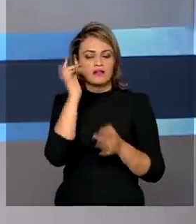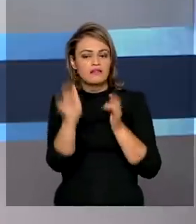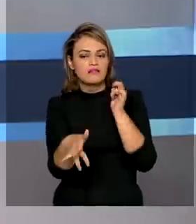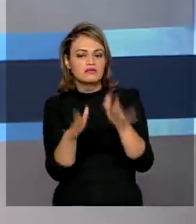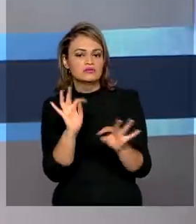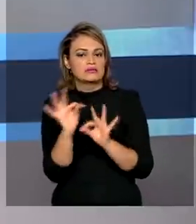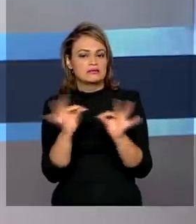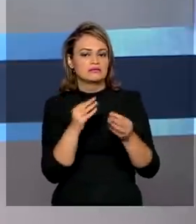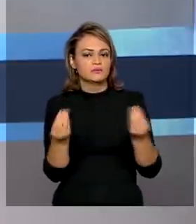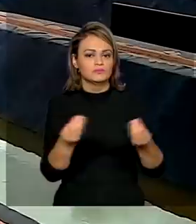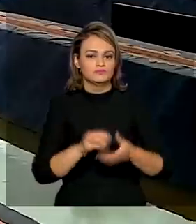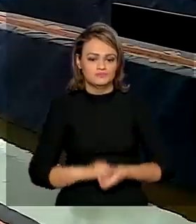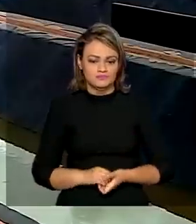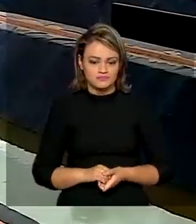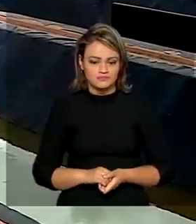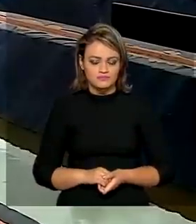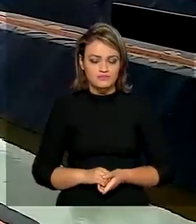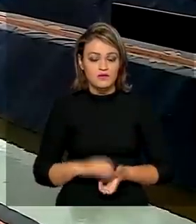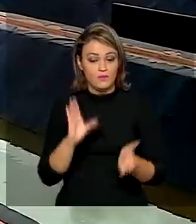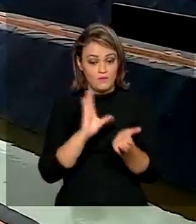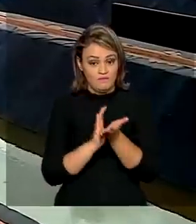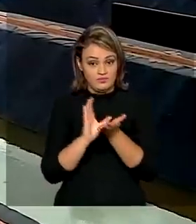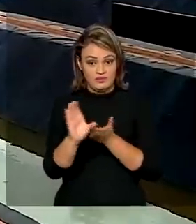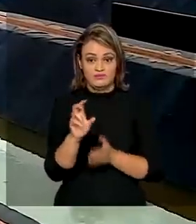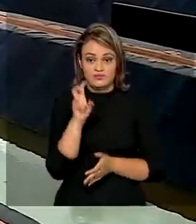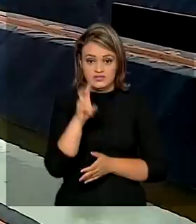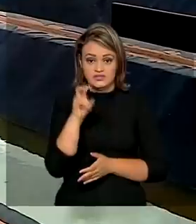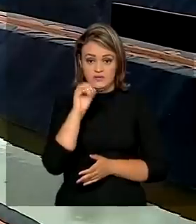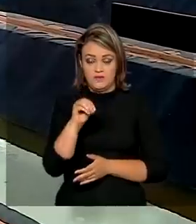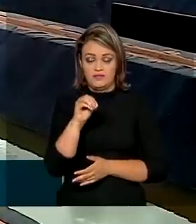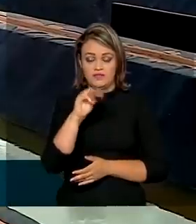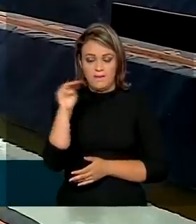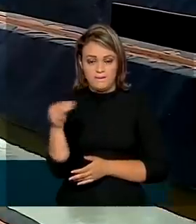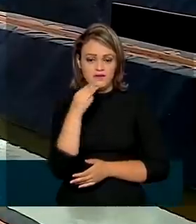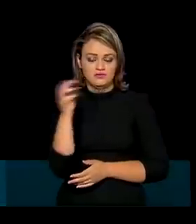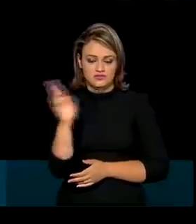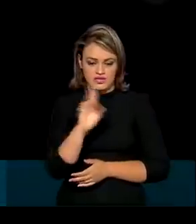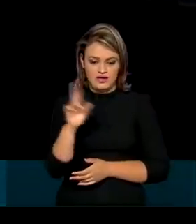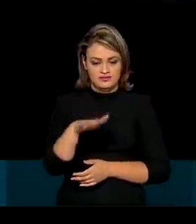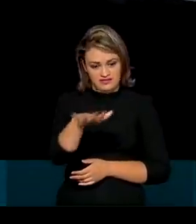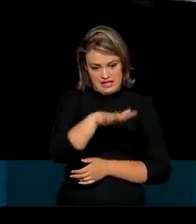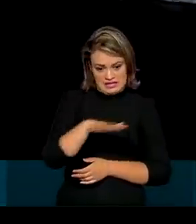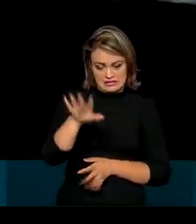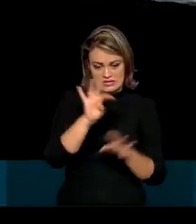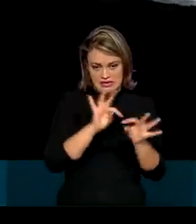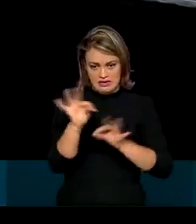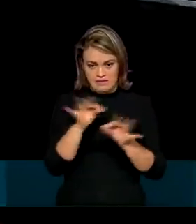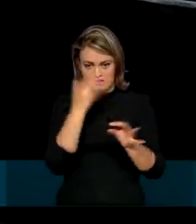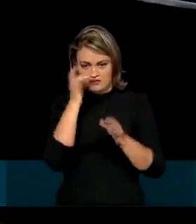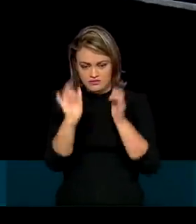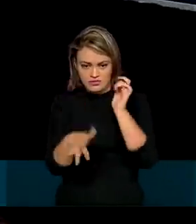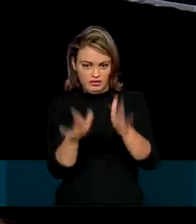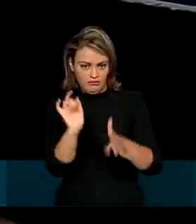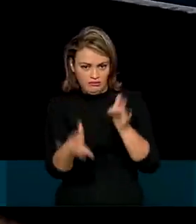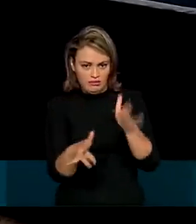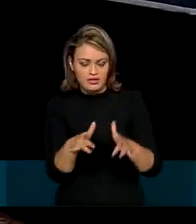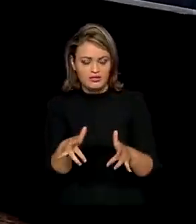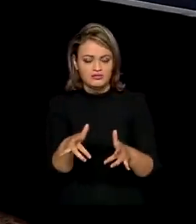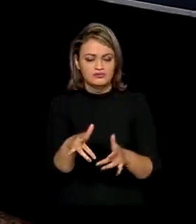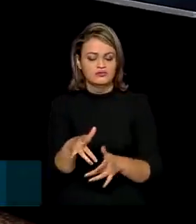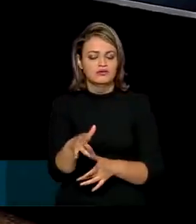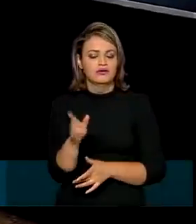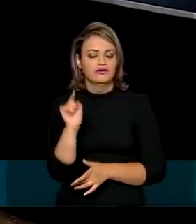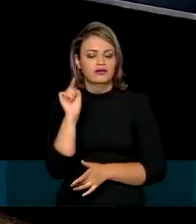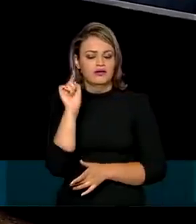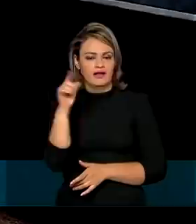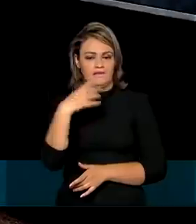lixo. Com investimento de 50 milhões de reais, a Central de Tratamento e Valorização dos Resíduos da Costa do